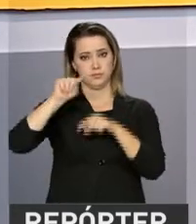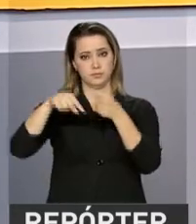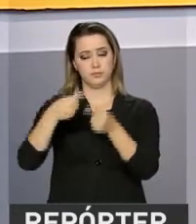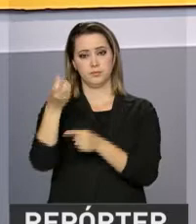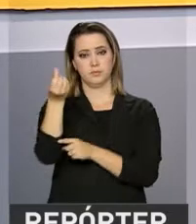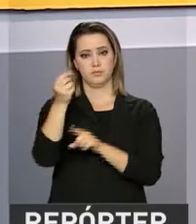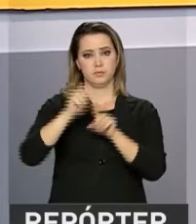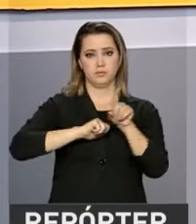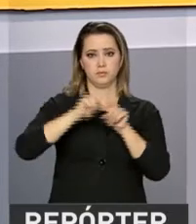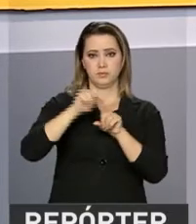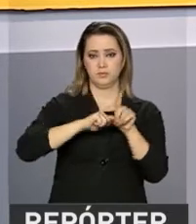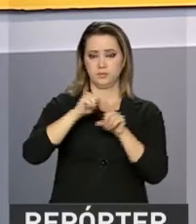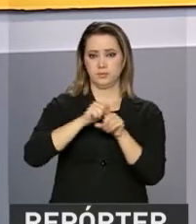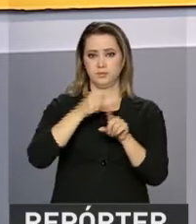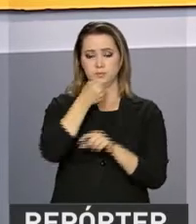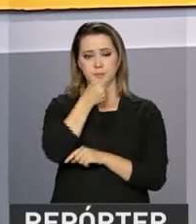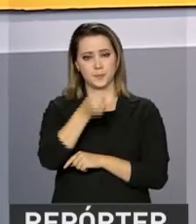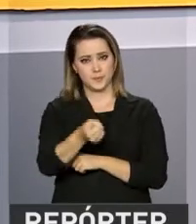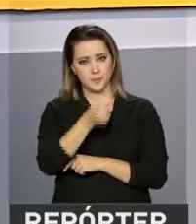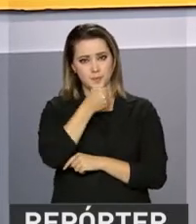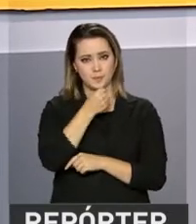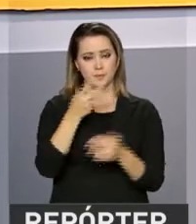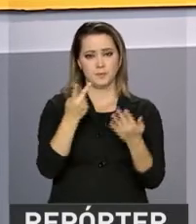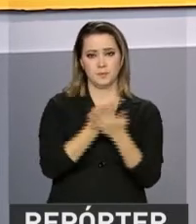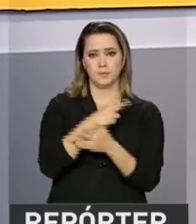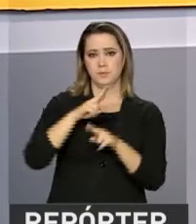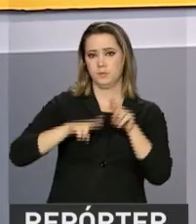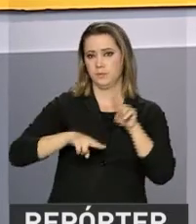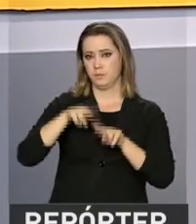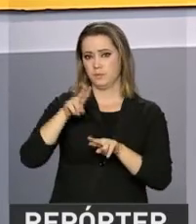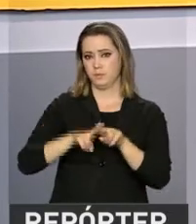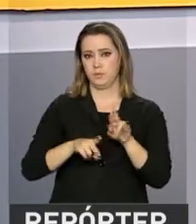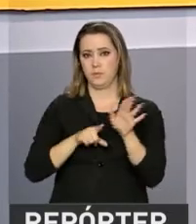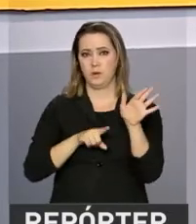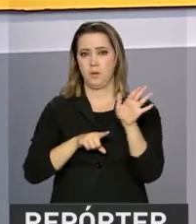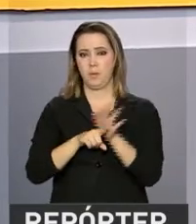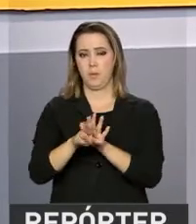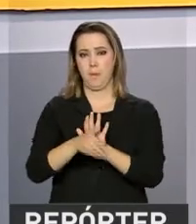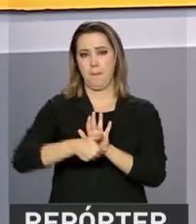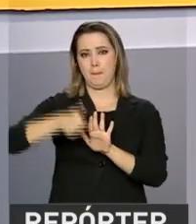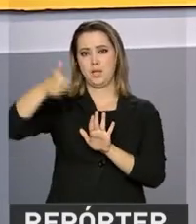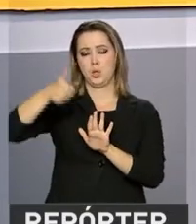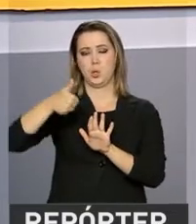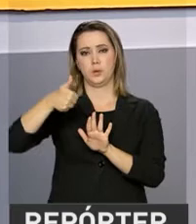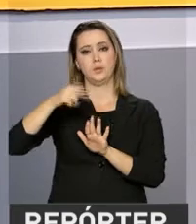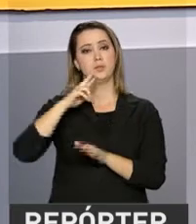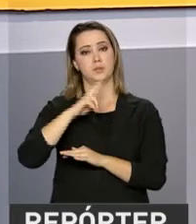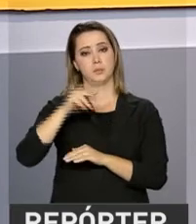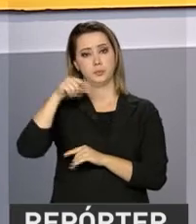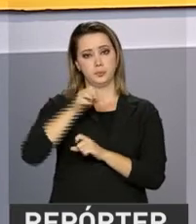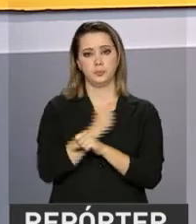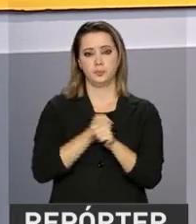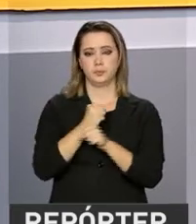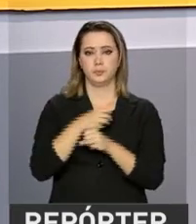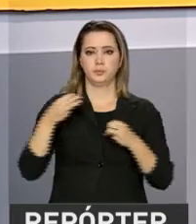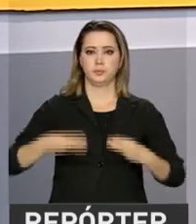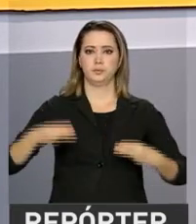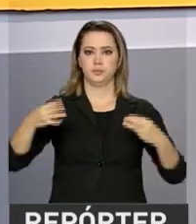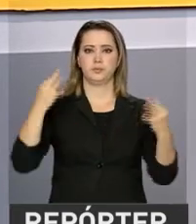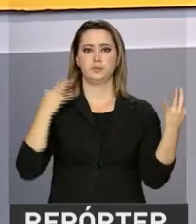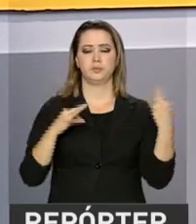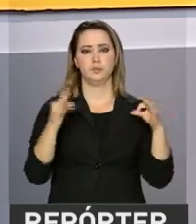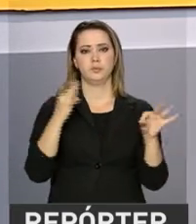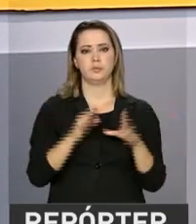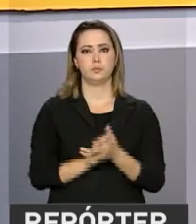nos próximos seis meses. As entrevistas foram feitas em junho e mostram o melhor resultado deste ano, de acordo com o Ministério